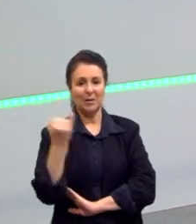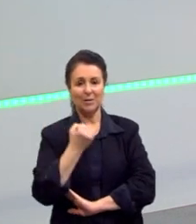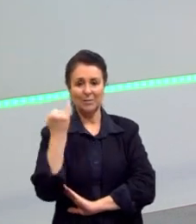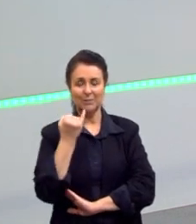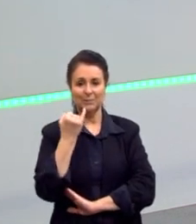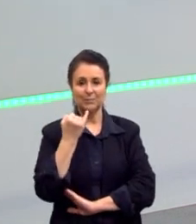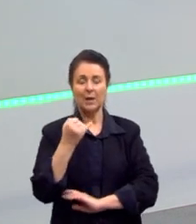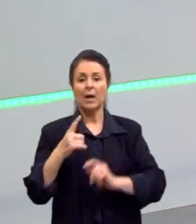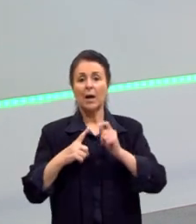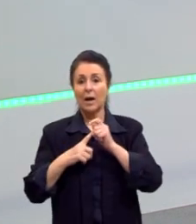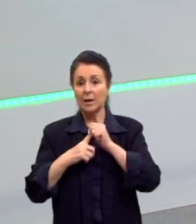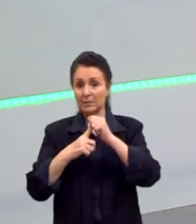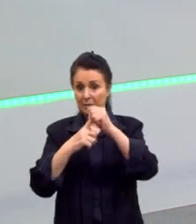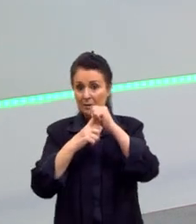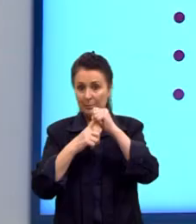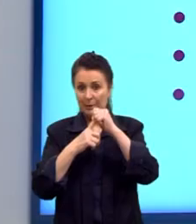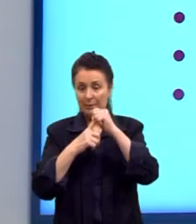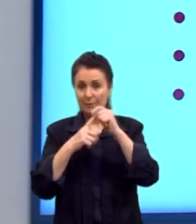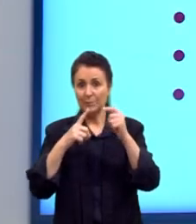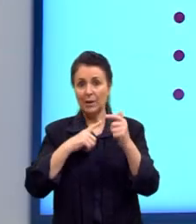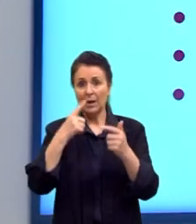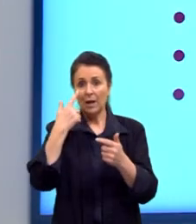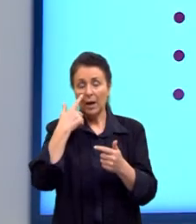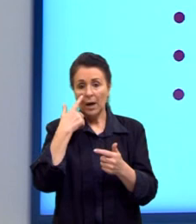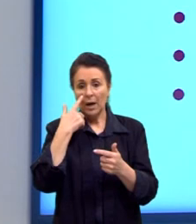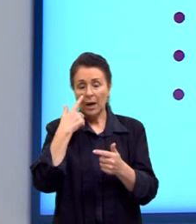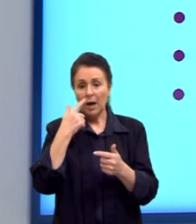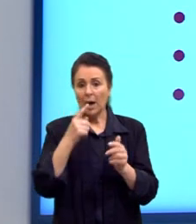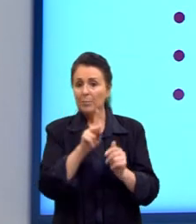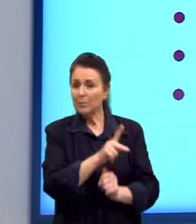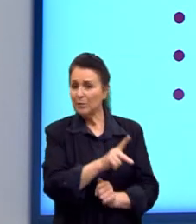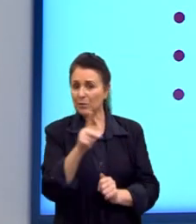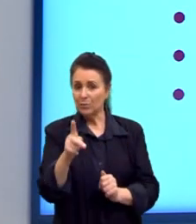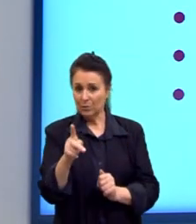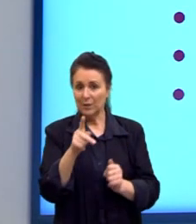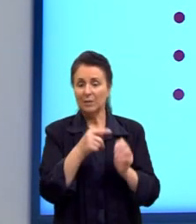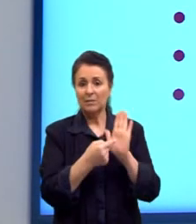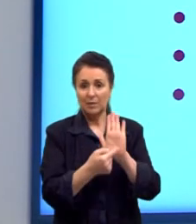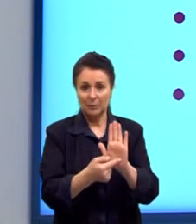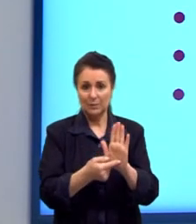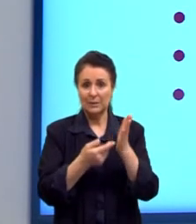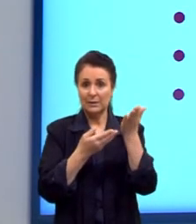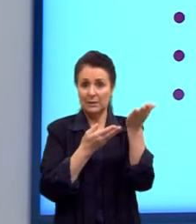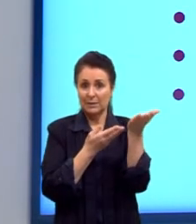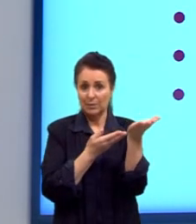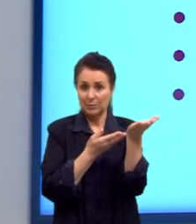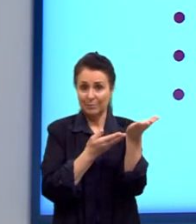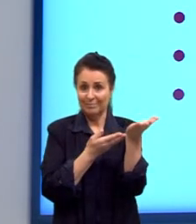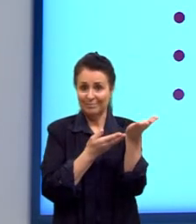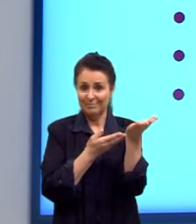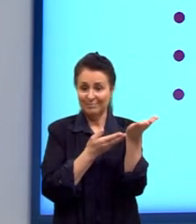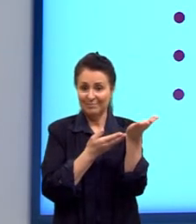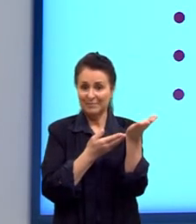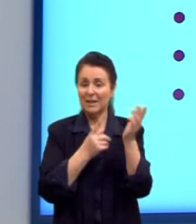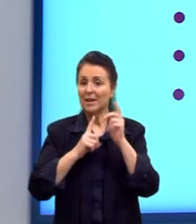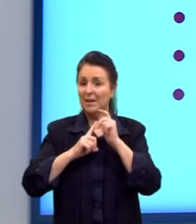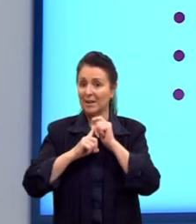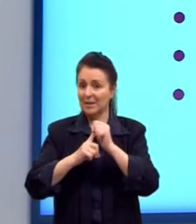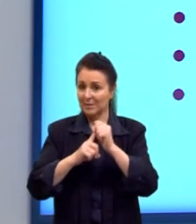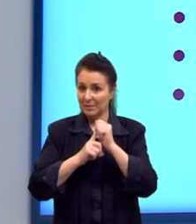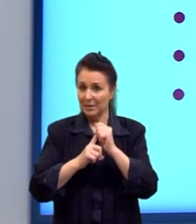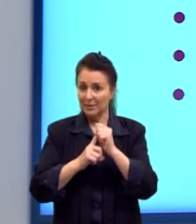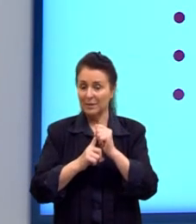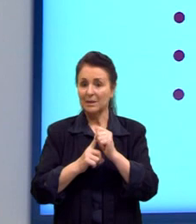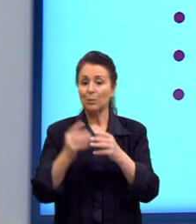Principais obras. Eu destaquei aqui as que são... Está aqui destacado, gente, em colorido. As que fazem parte do